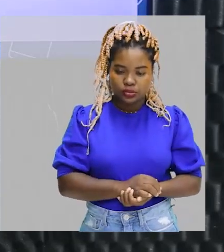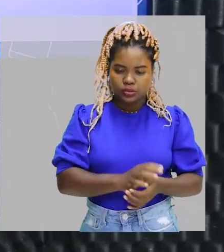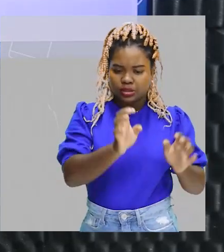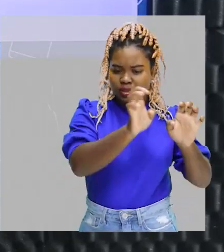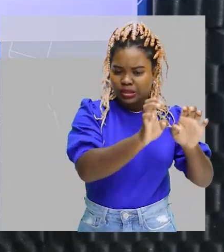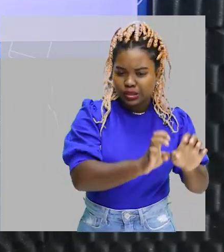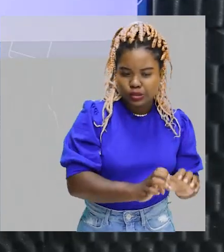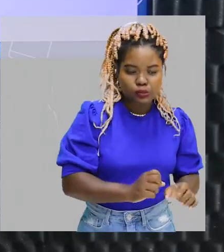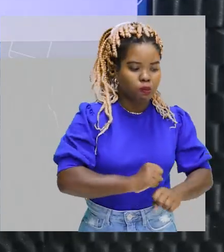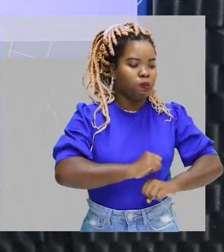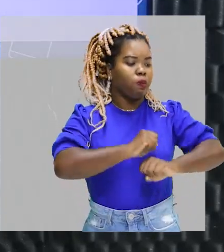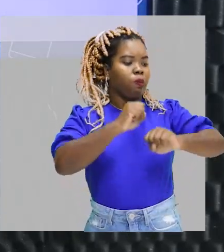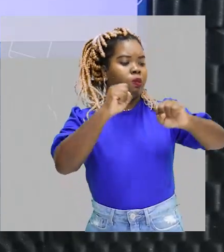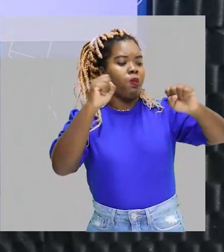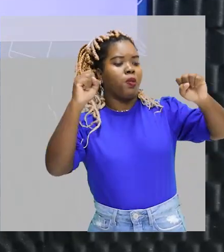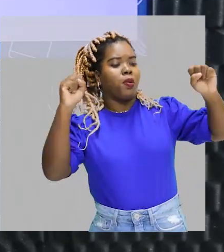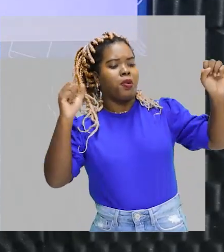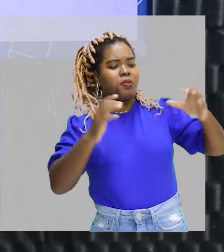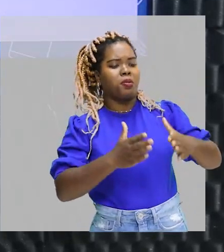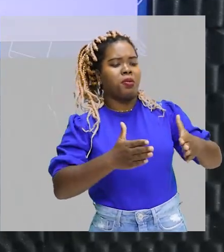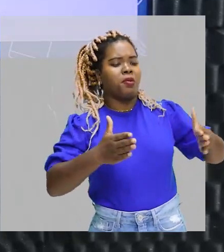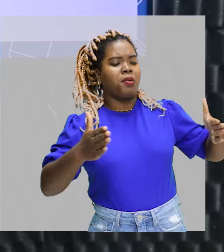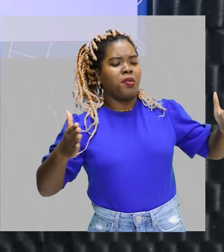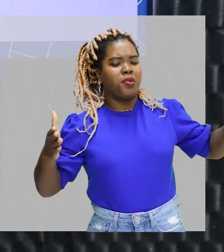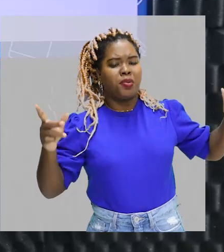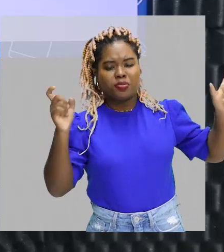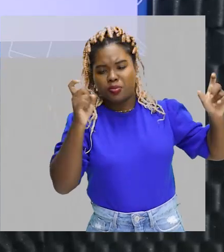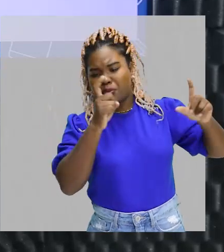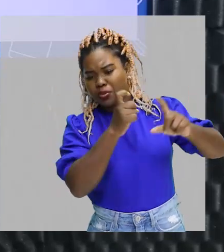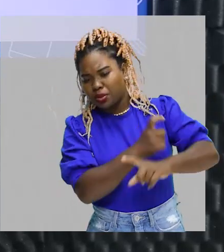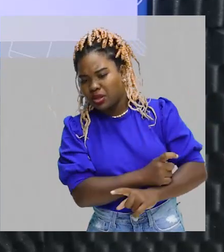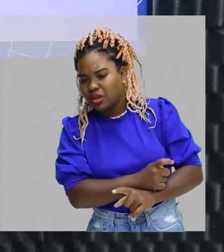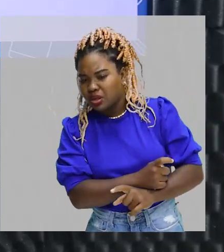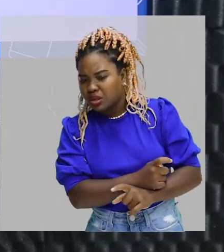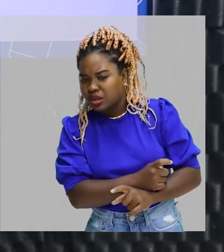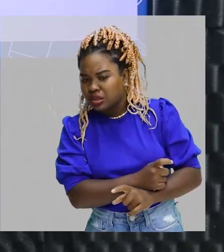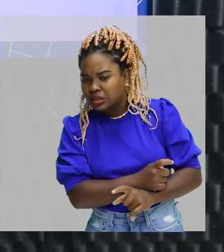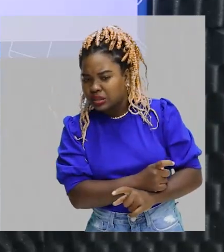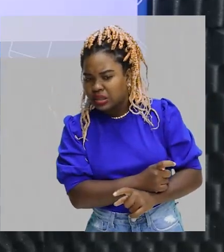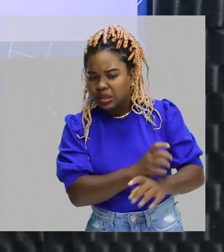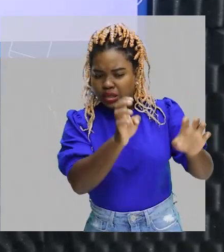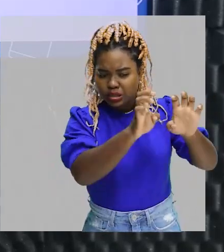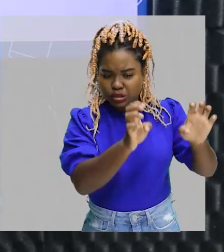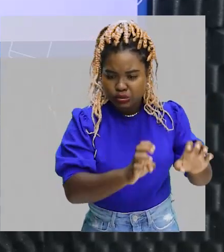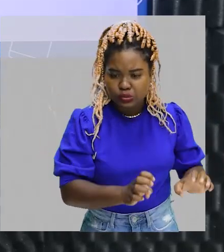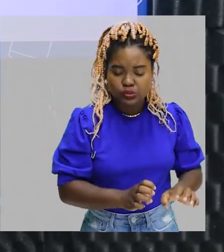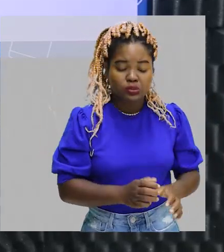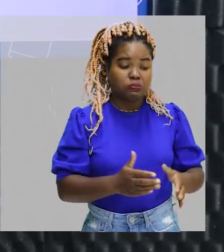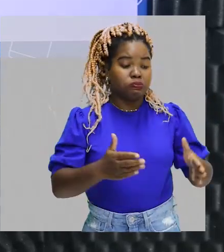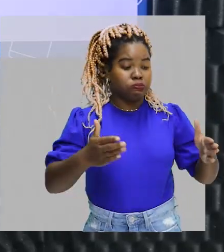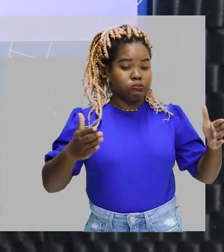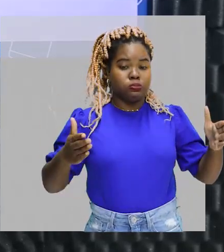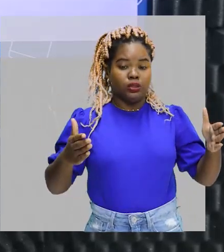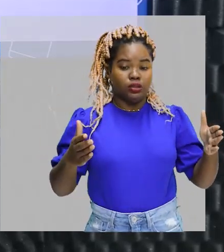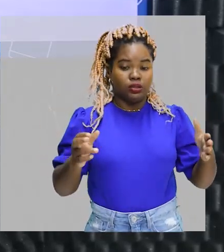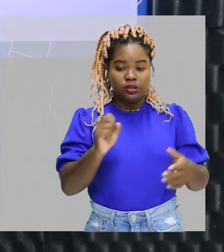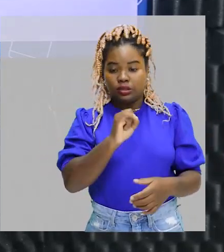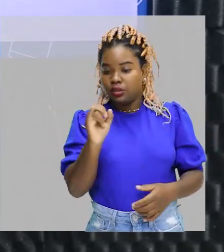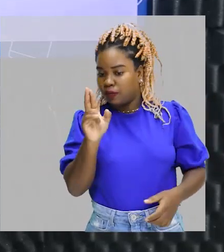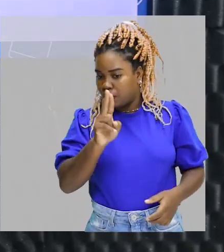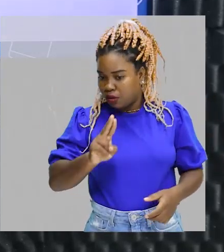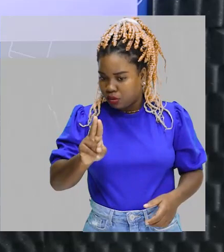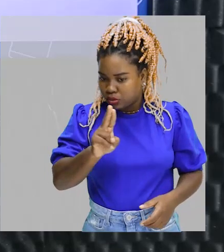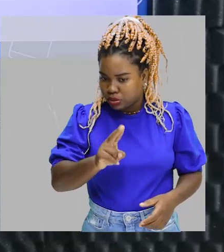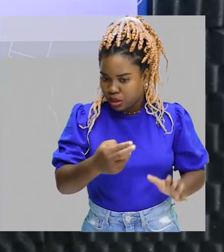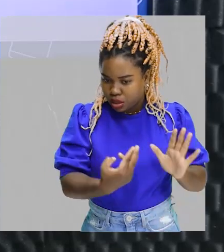Estruturas grandes, estruturas mais complexas, estruturas maiores. Se eu for usar, se eu for